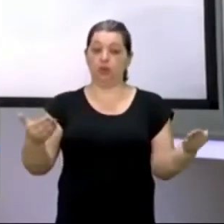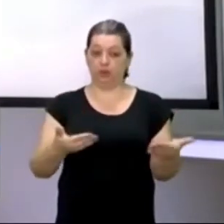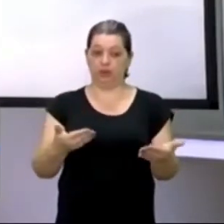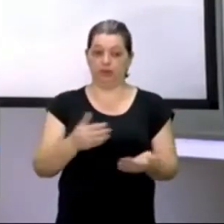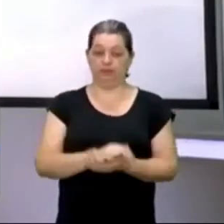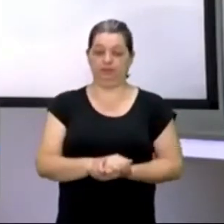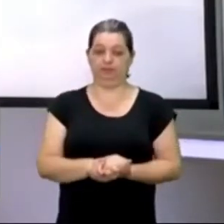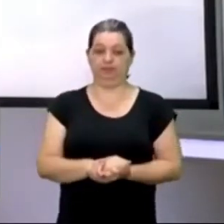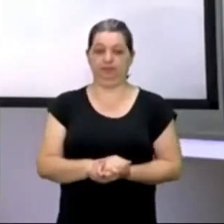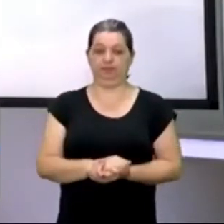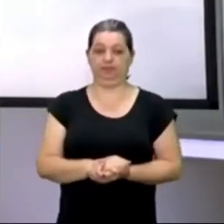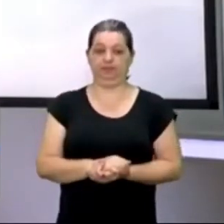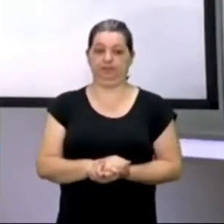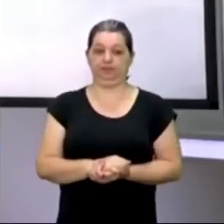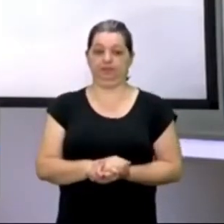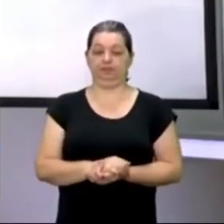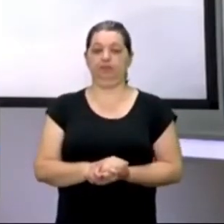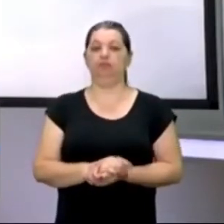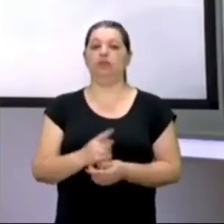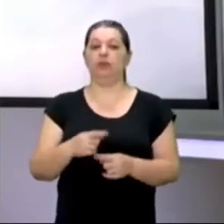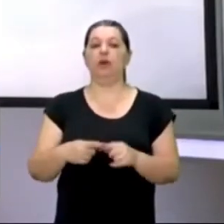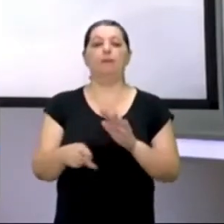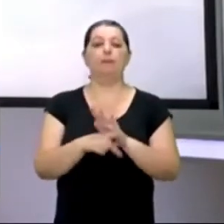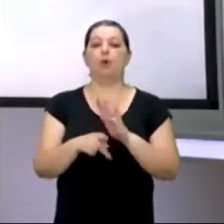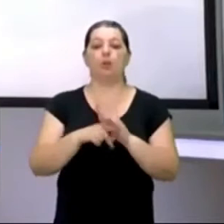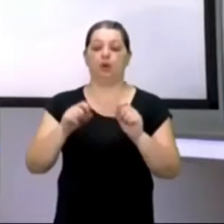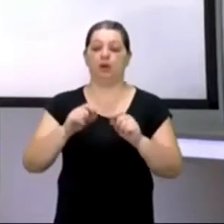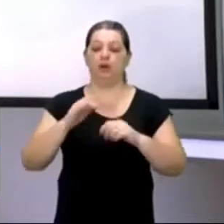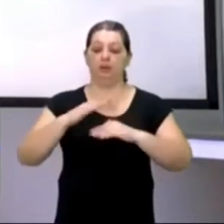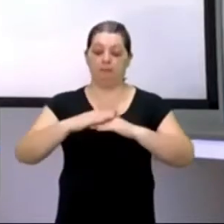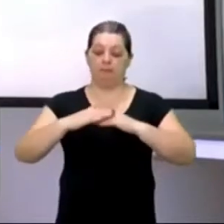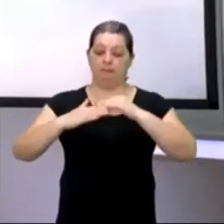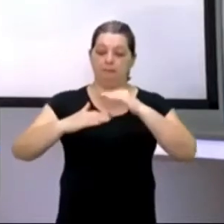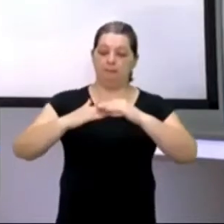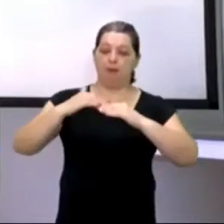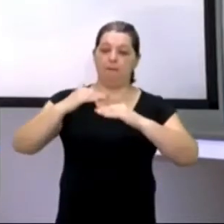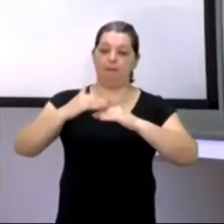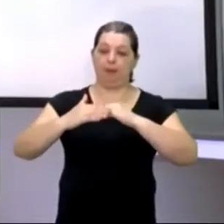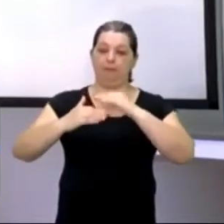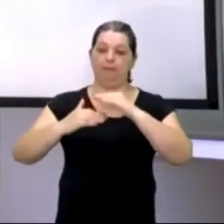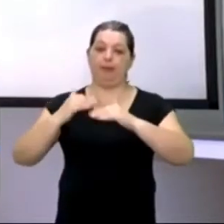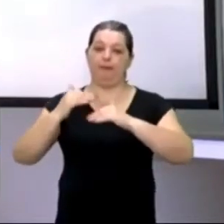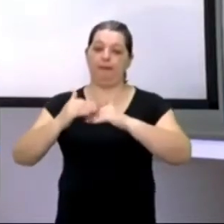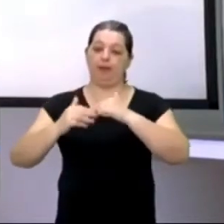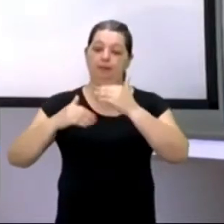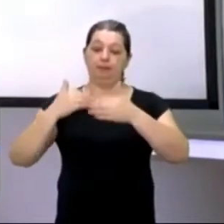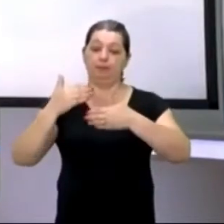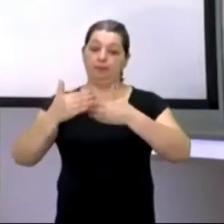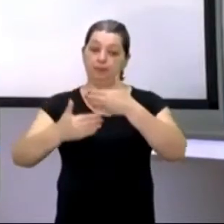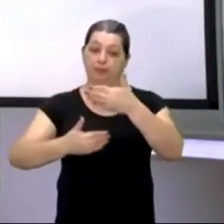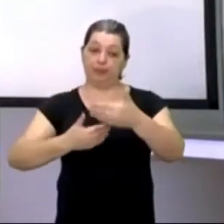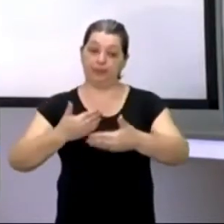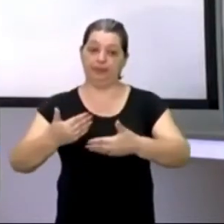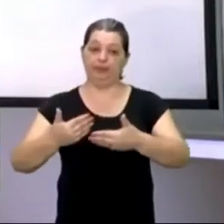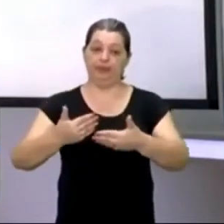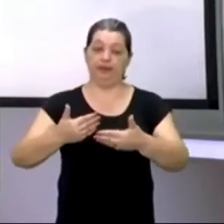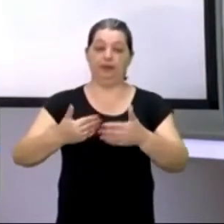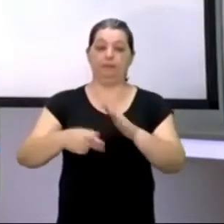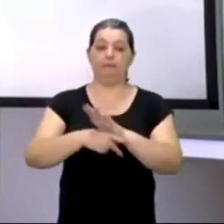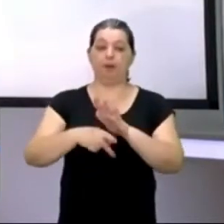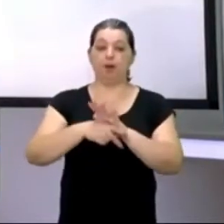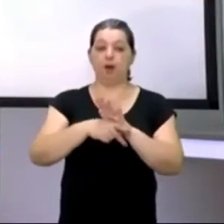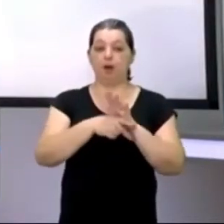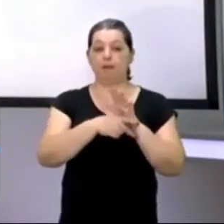vai ser uma construção, uma fabulação, vai ser uma leitura,